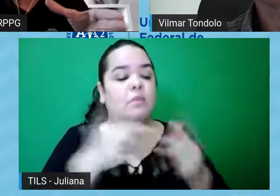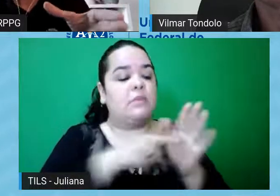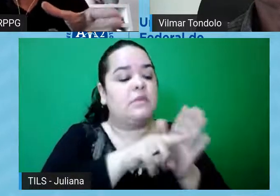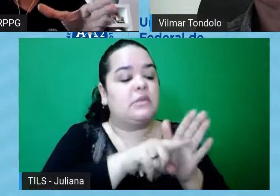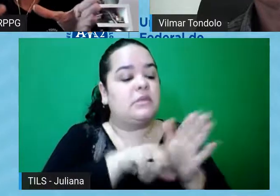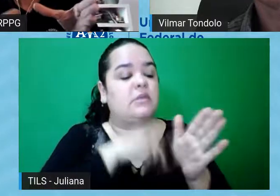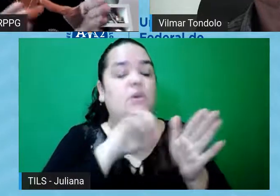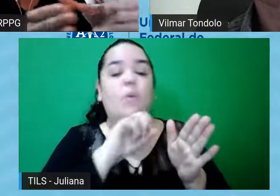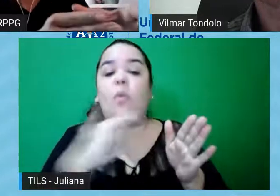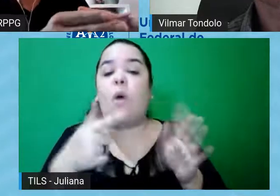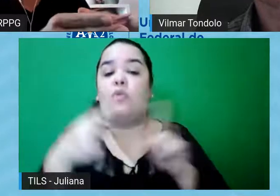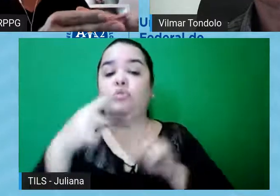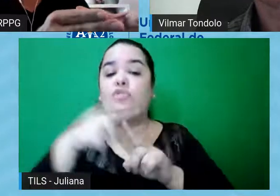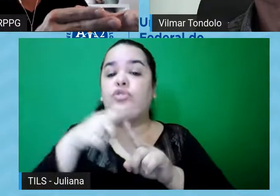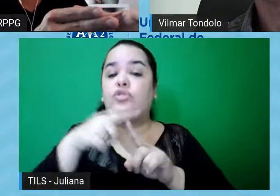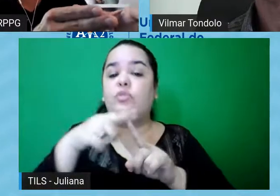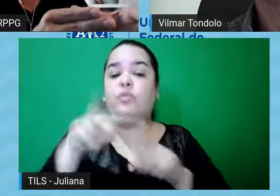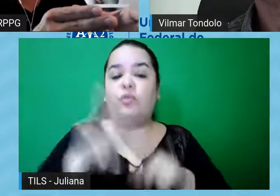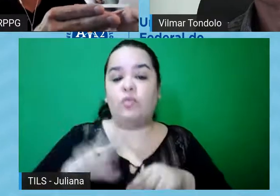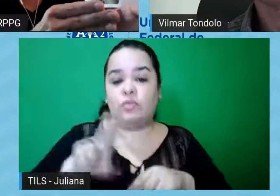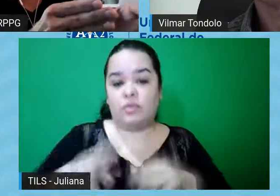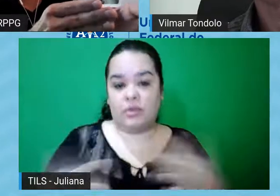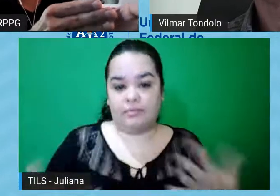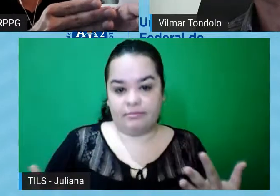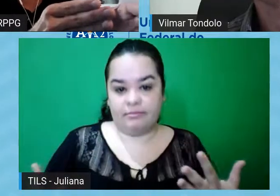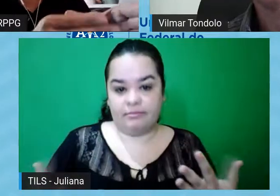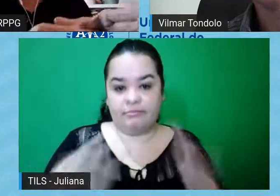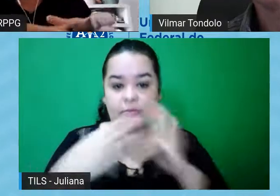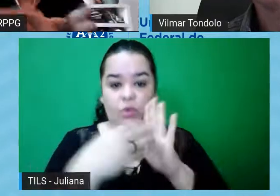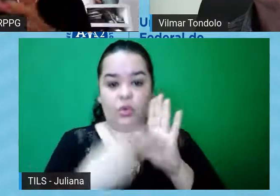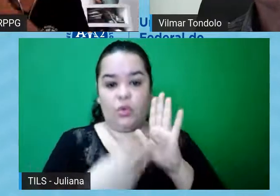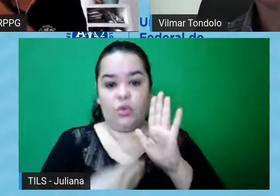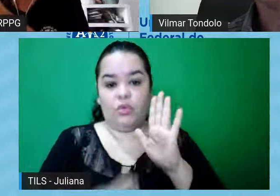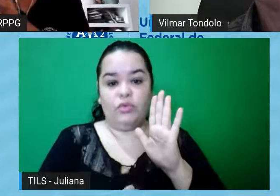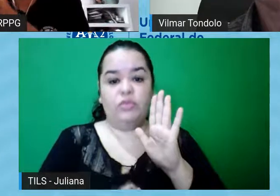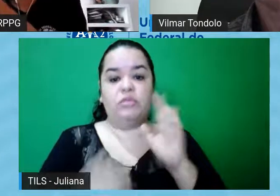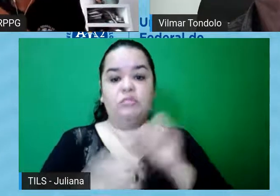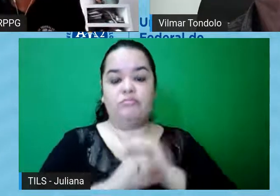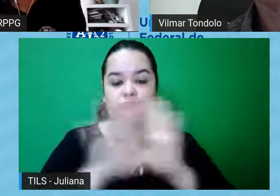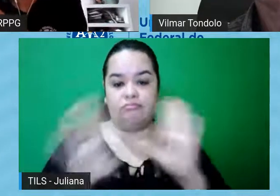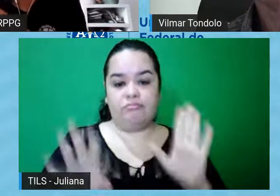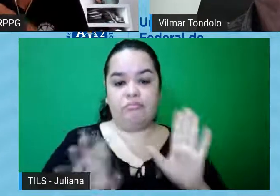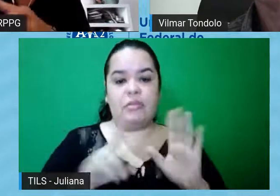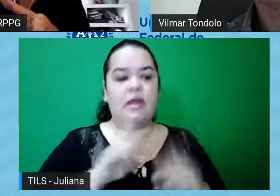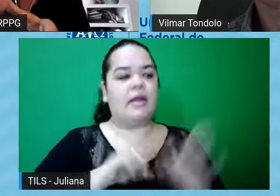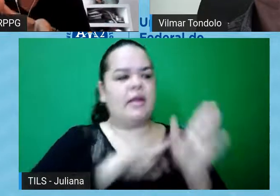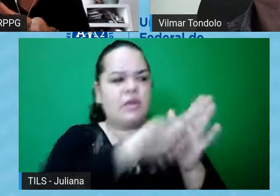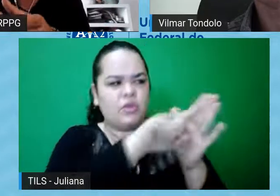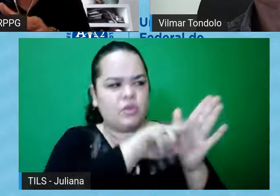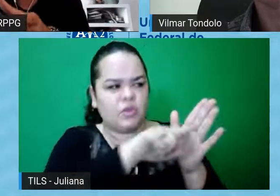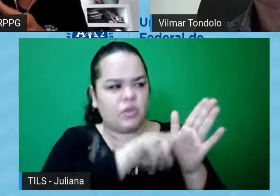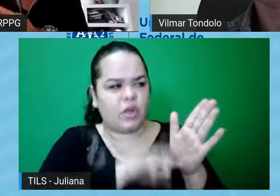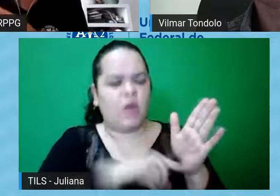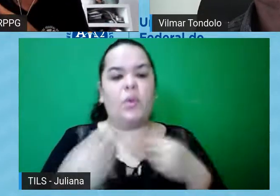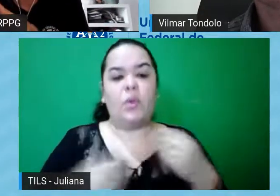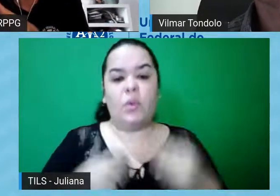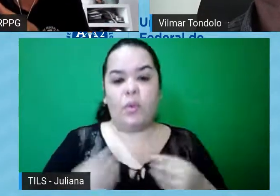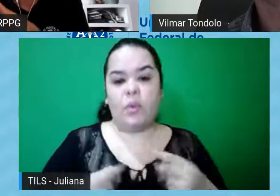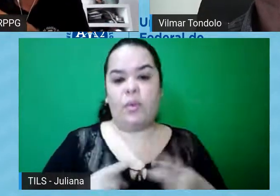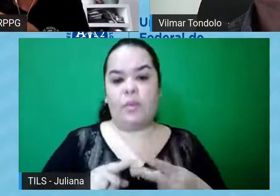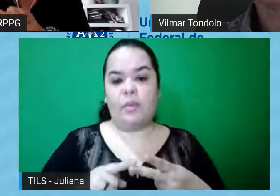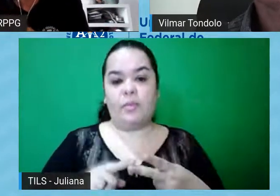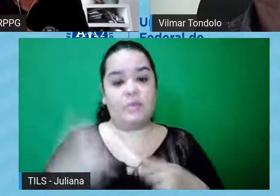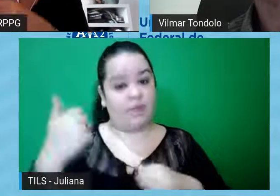bem claro, né, os instrumentos que eu vou utilizar, né, metodológicos, então, se é questionário, quais questionários são, isso tem que estar, isso tem que ser